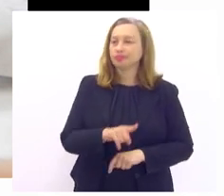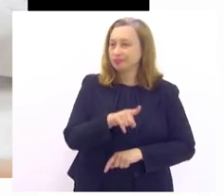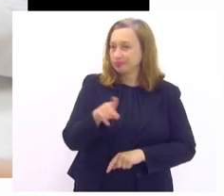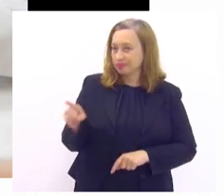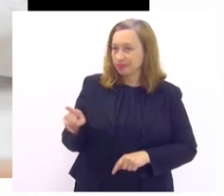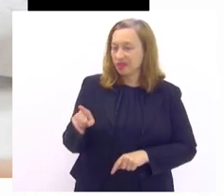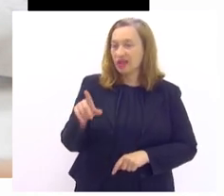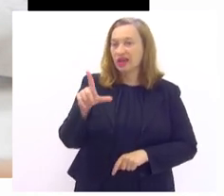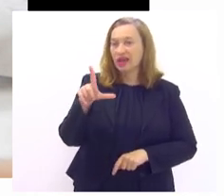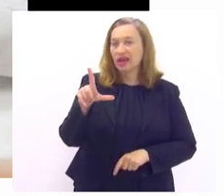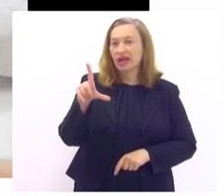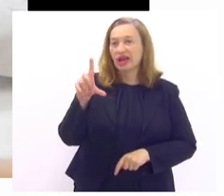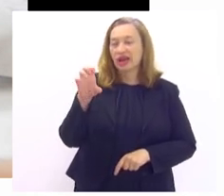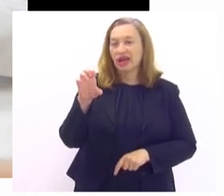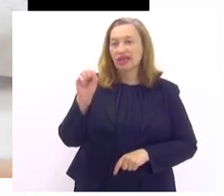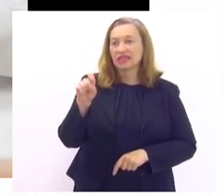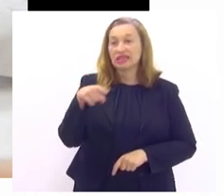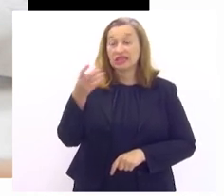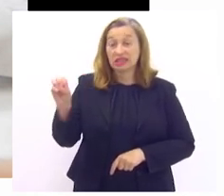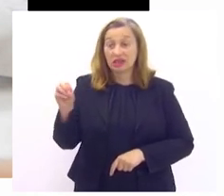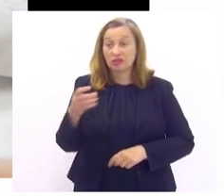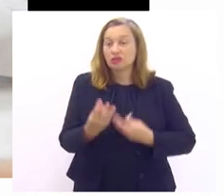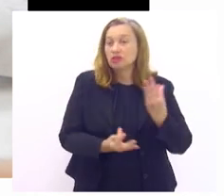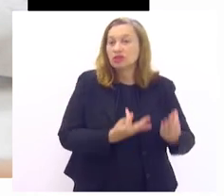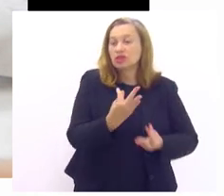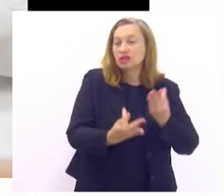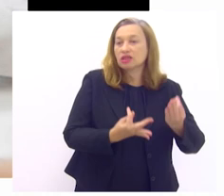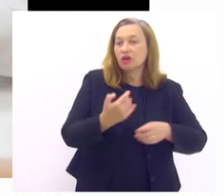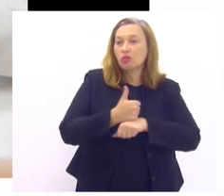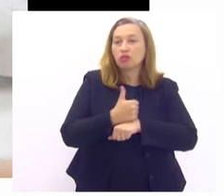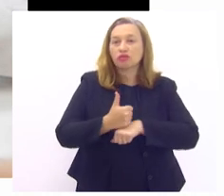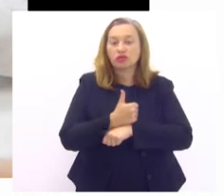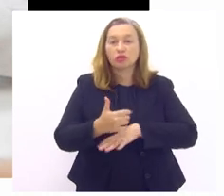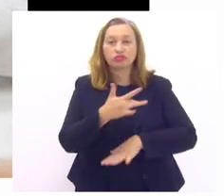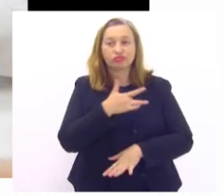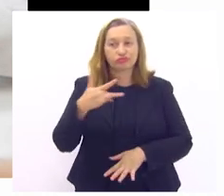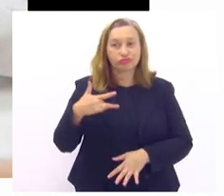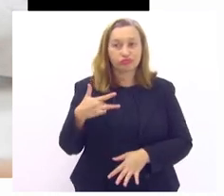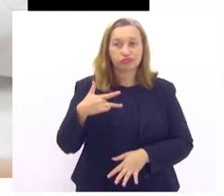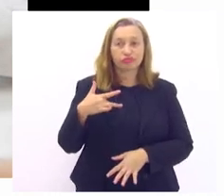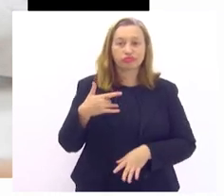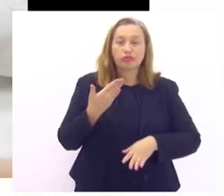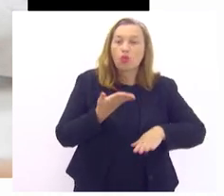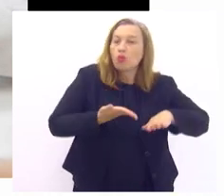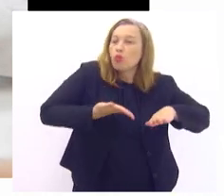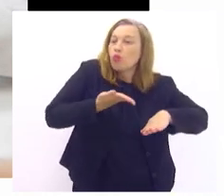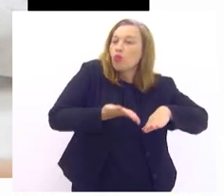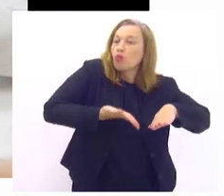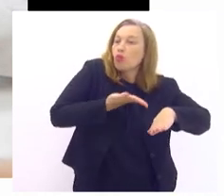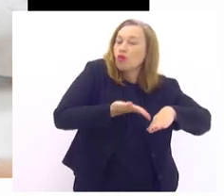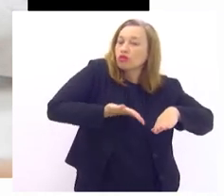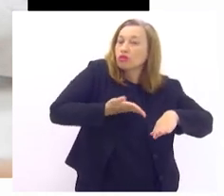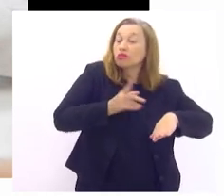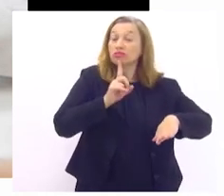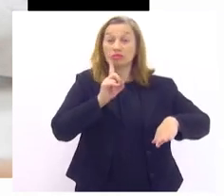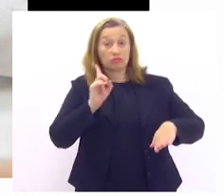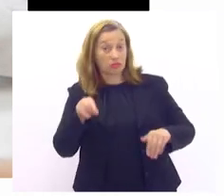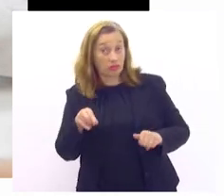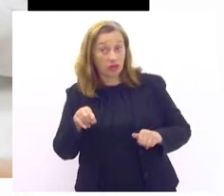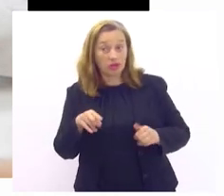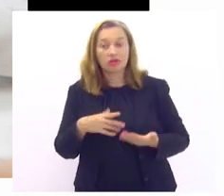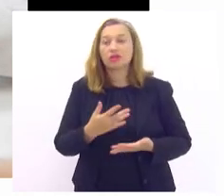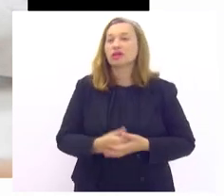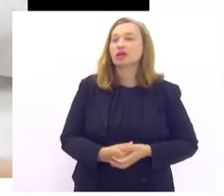-ulcerativas elas são tratadas por um profissional de saúde que é o podólogo então essas